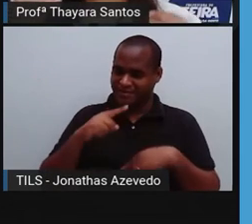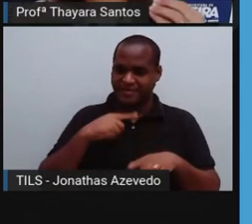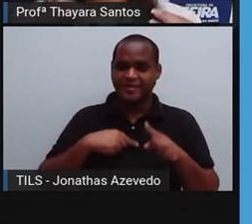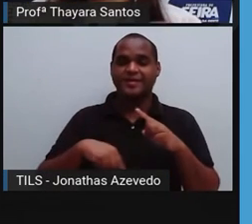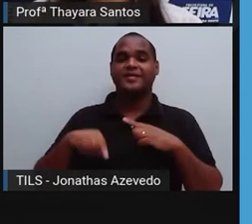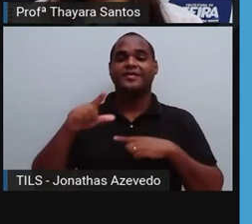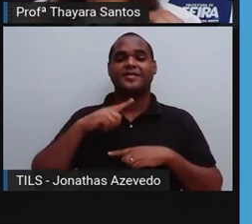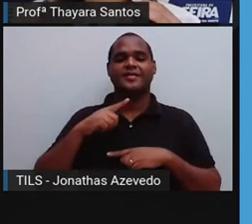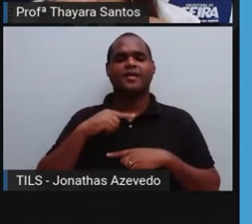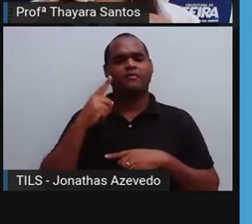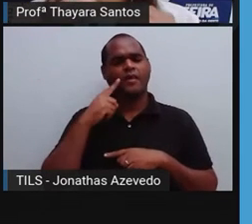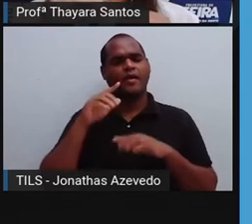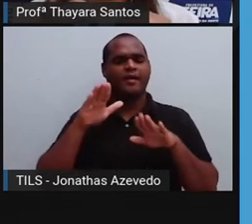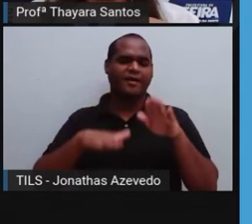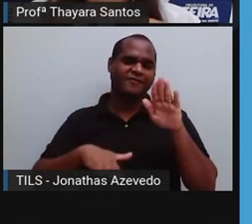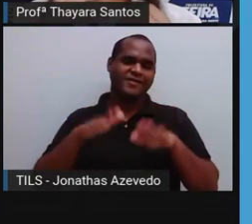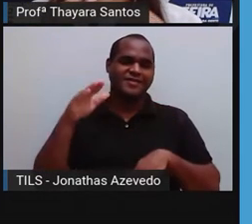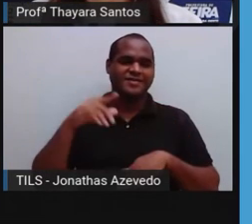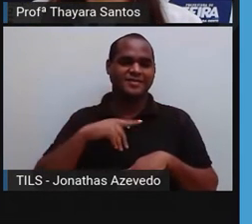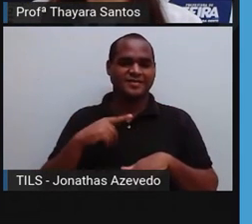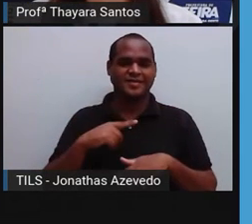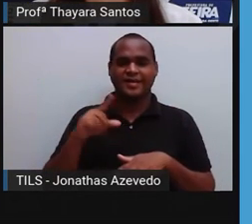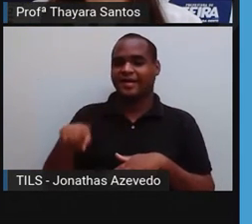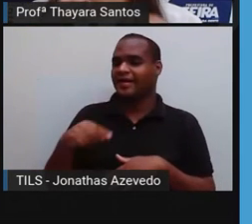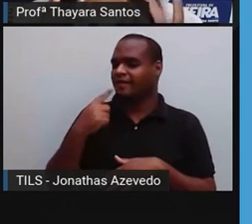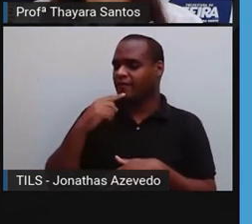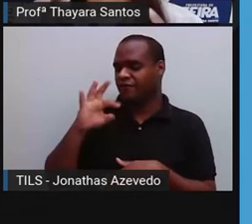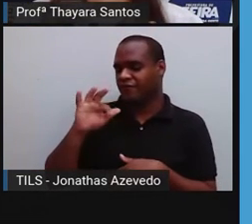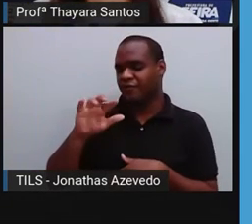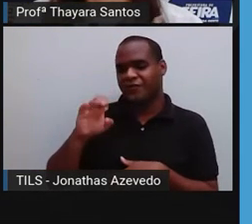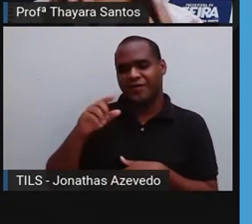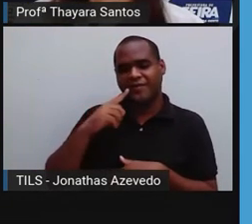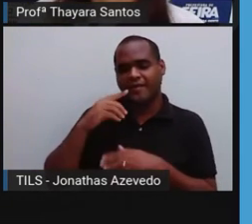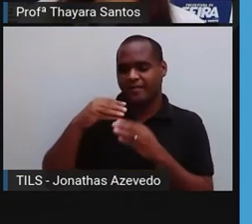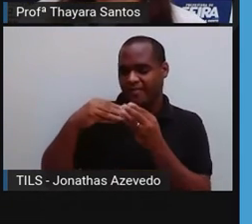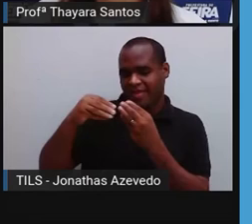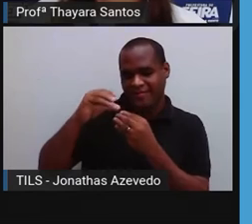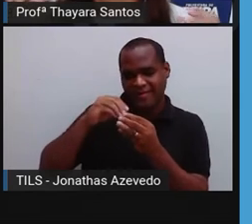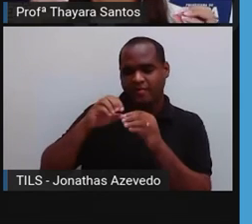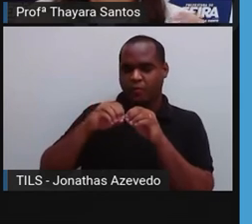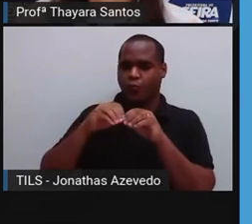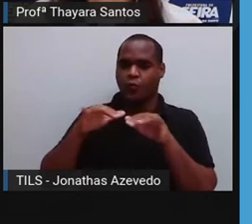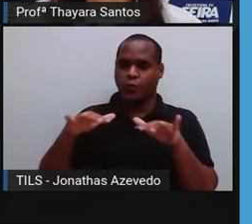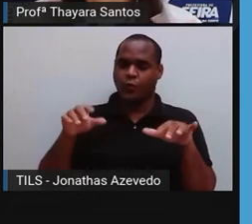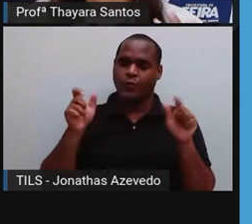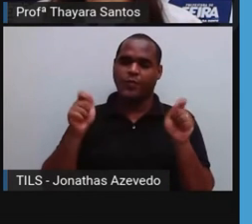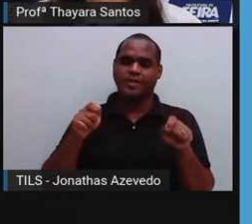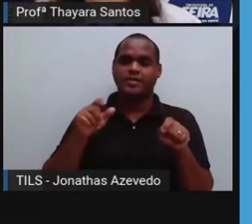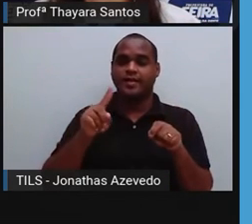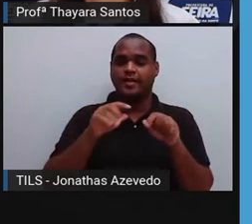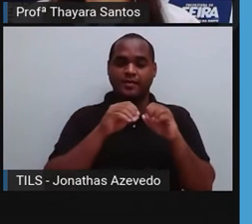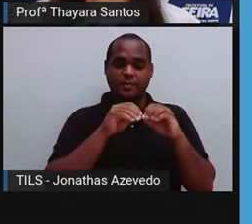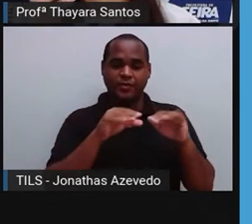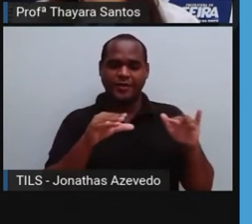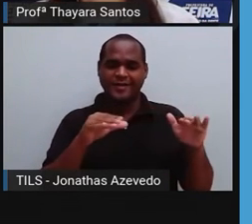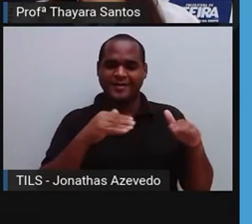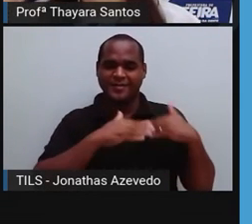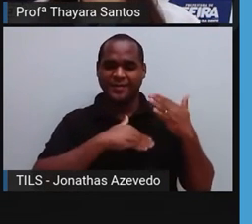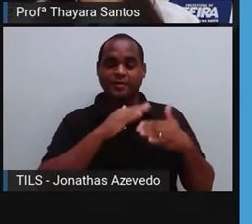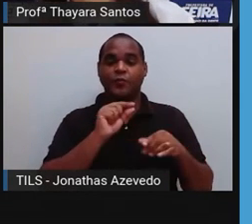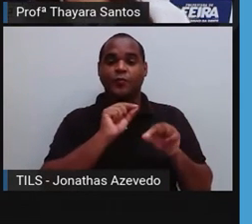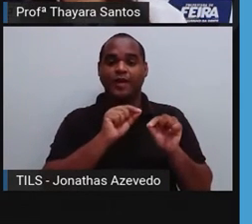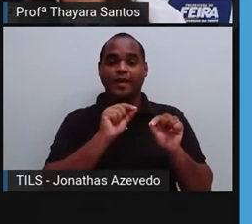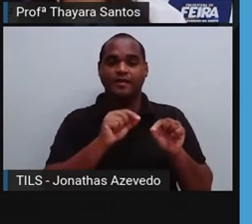todo, só que, às vezes, um pouquinho desse fluido, um pouquinho do plasma pode extravasar. E se ele extravasar, ele vai parar